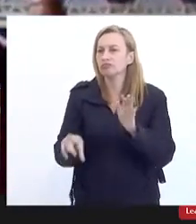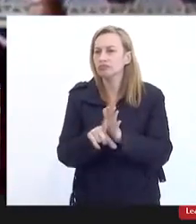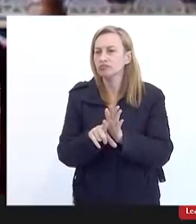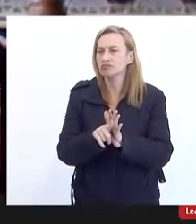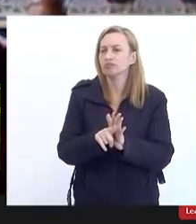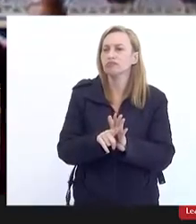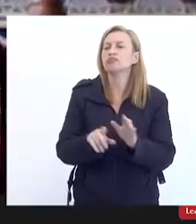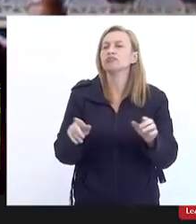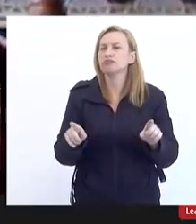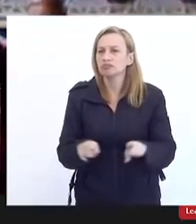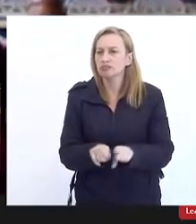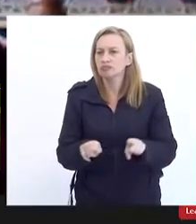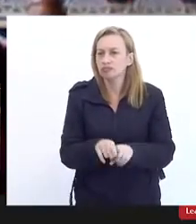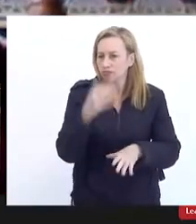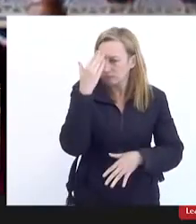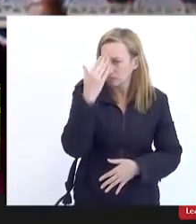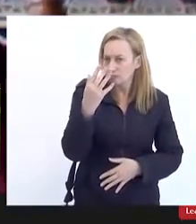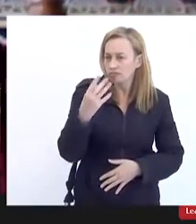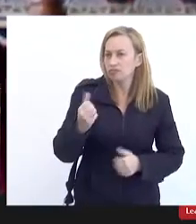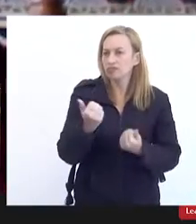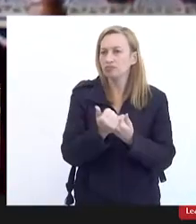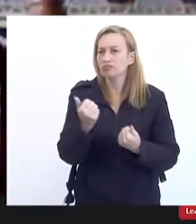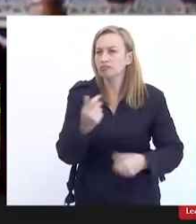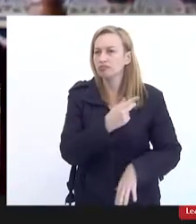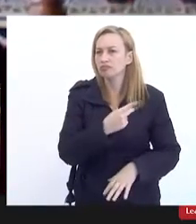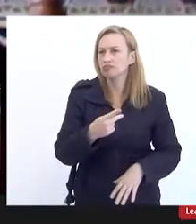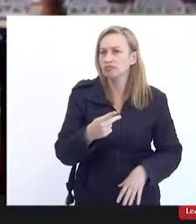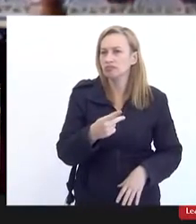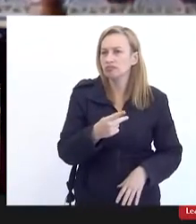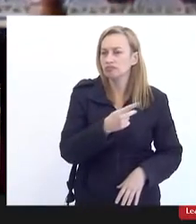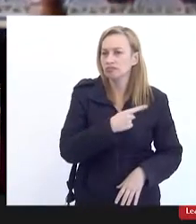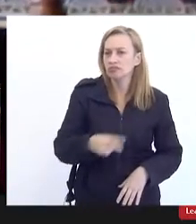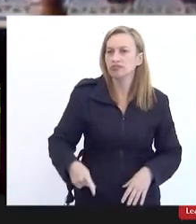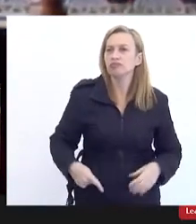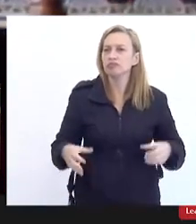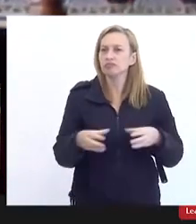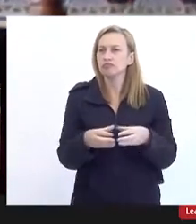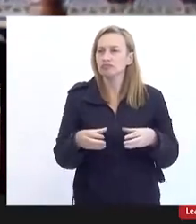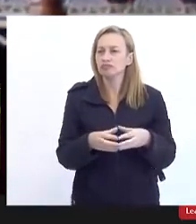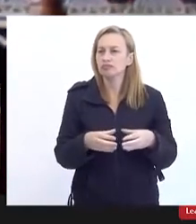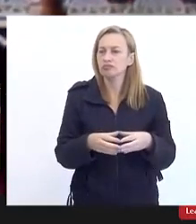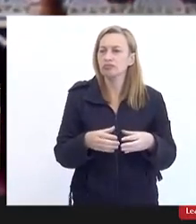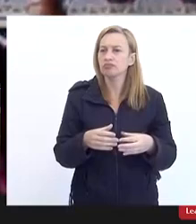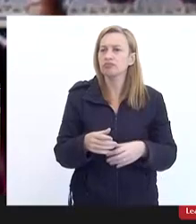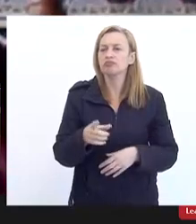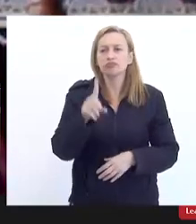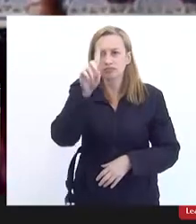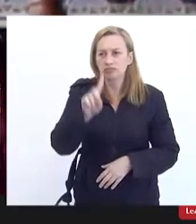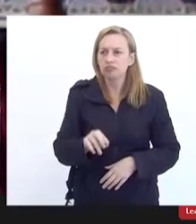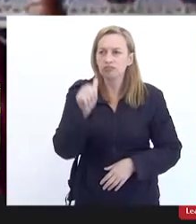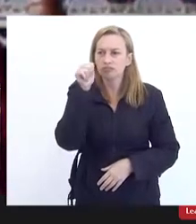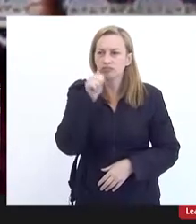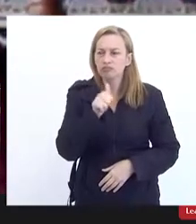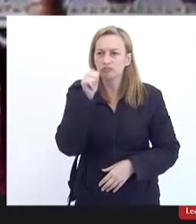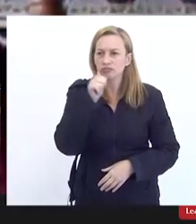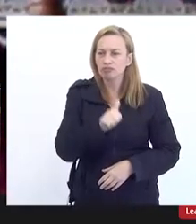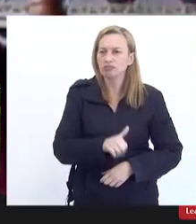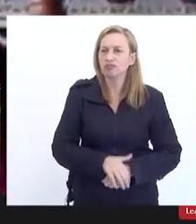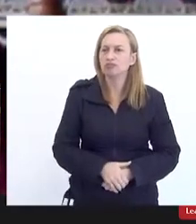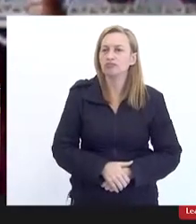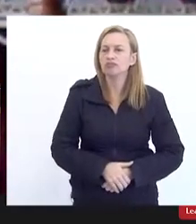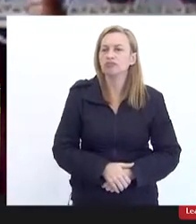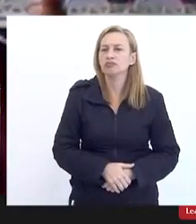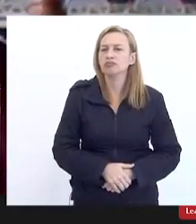agradecer a presença da nossa vice-presidenta a presidenta da comissão de defesa dos direitos da mulher deputada enfermeira